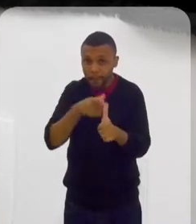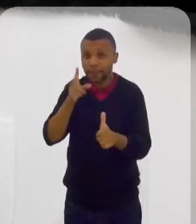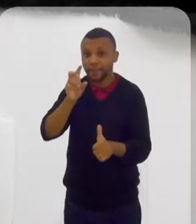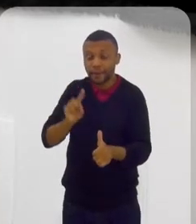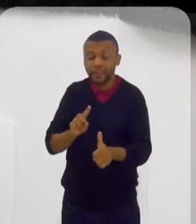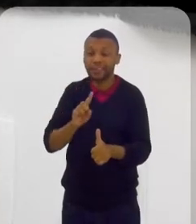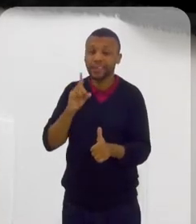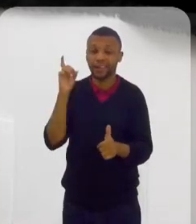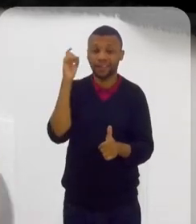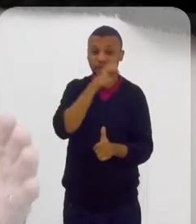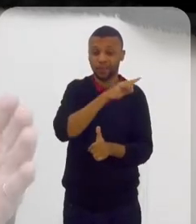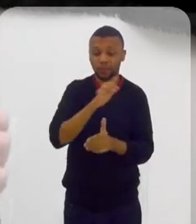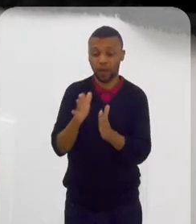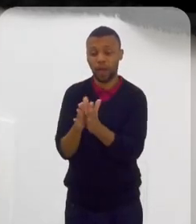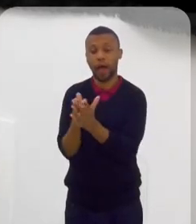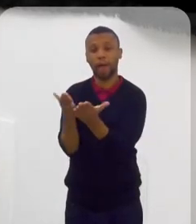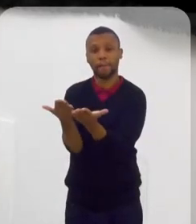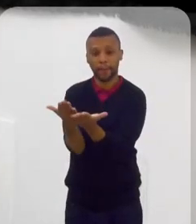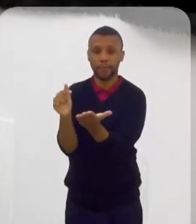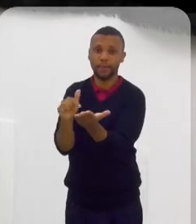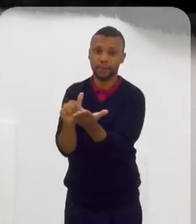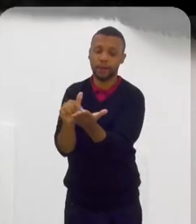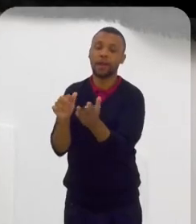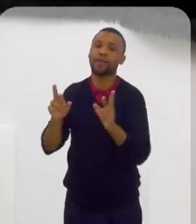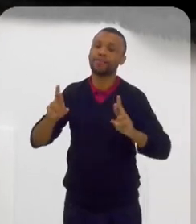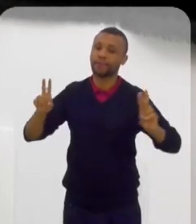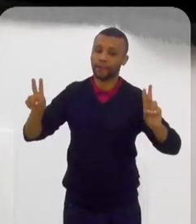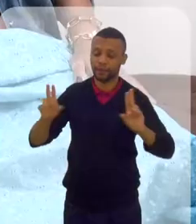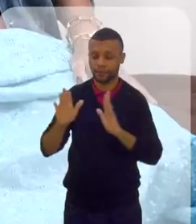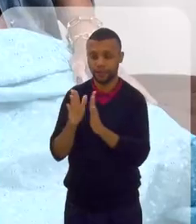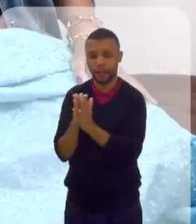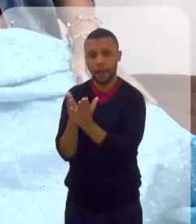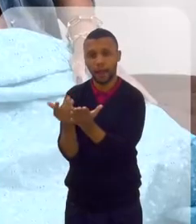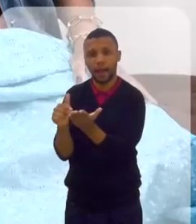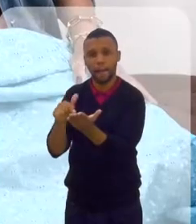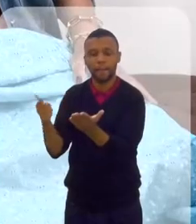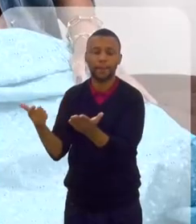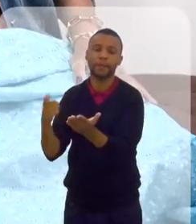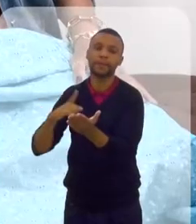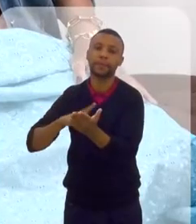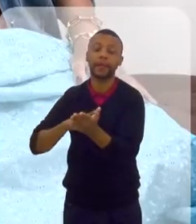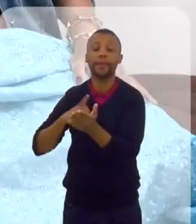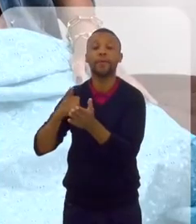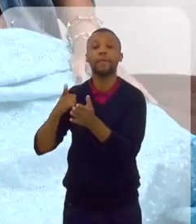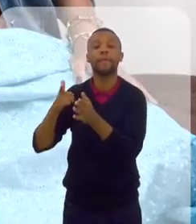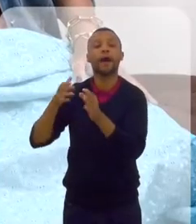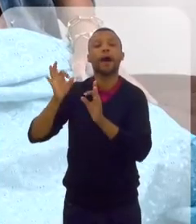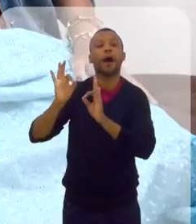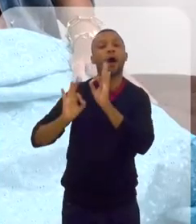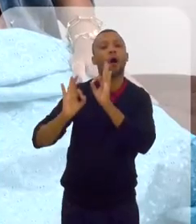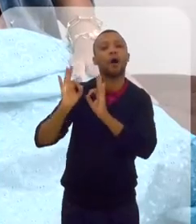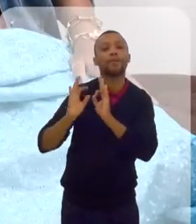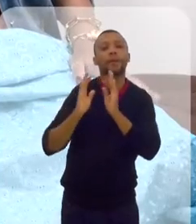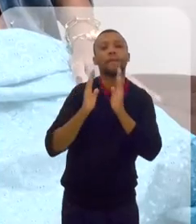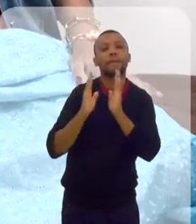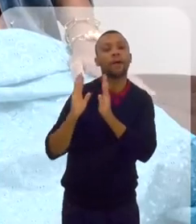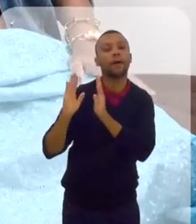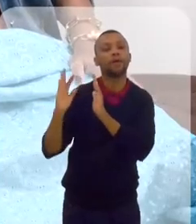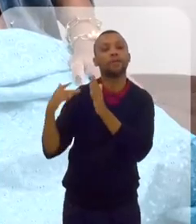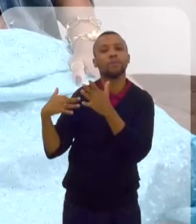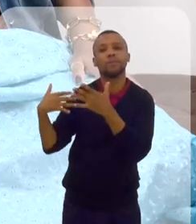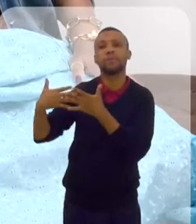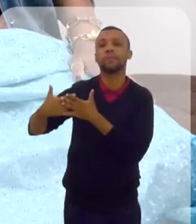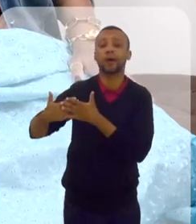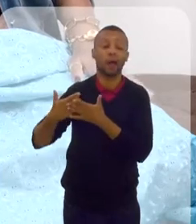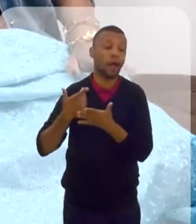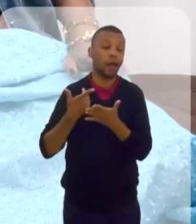diferença da Bíblia. A Bíblia, você consegue ter uma ordem cronológica. É um textual diferente. Não, mas eu também fiz como na